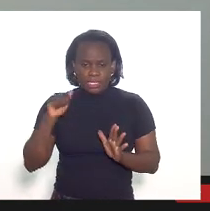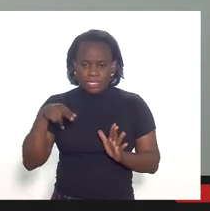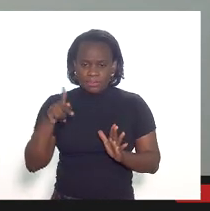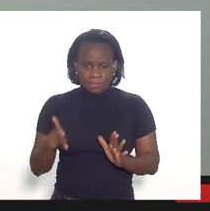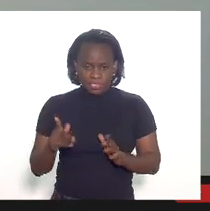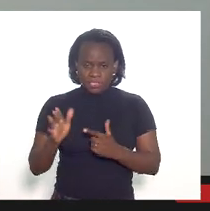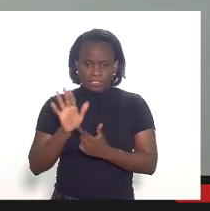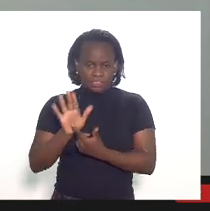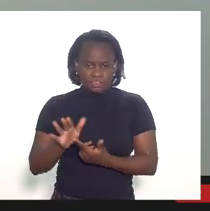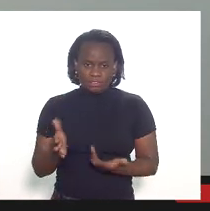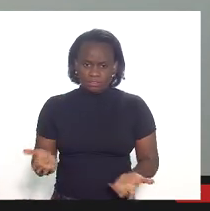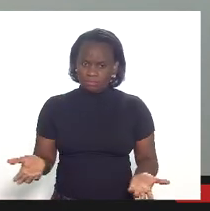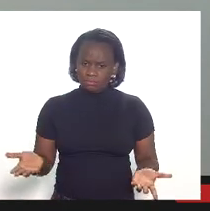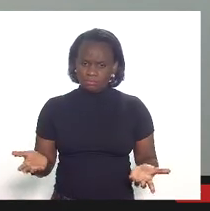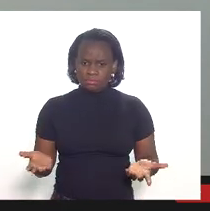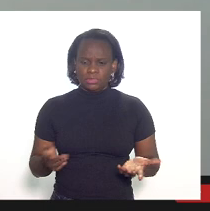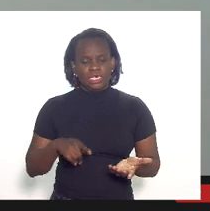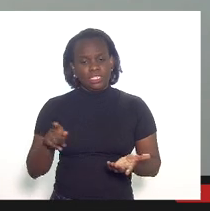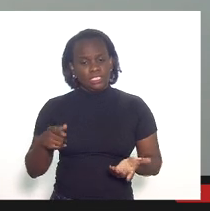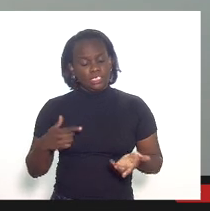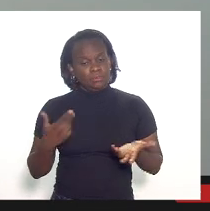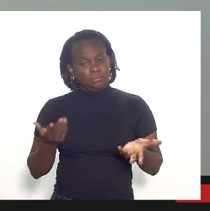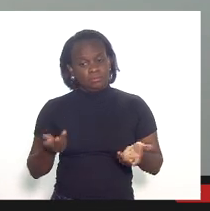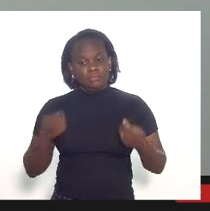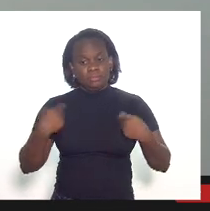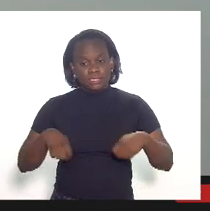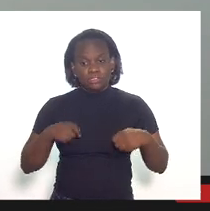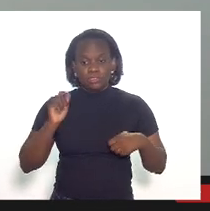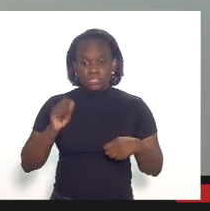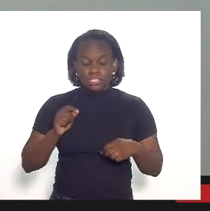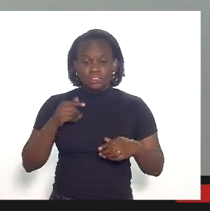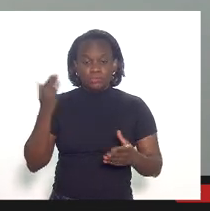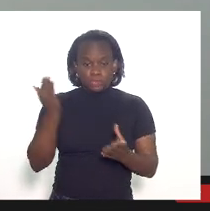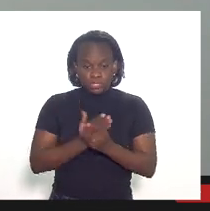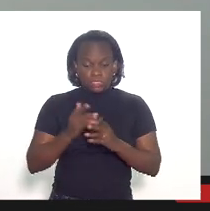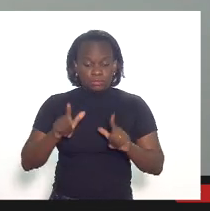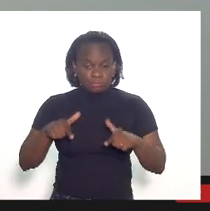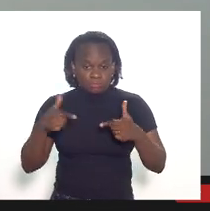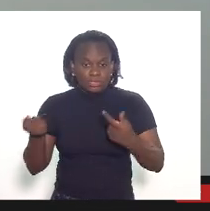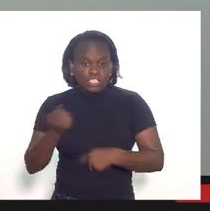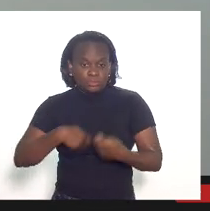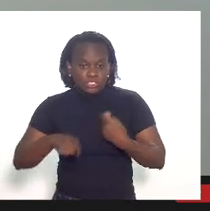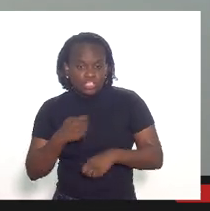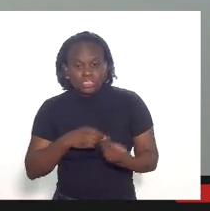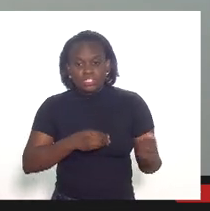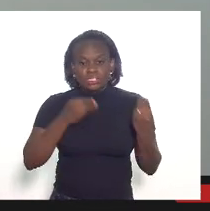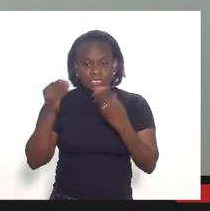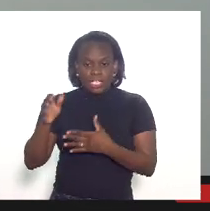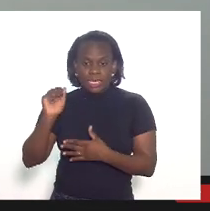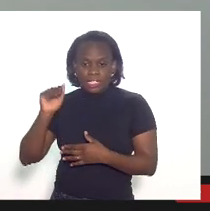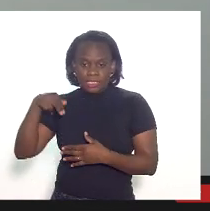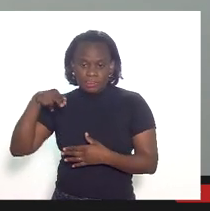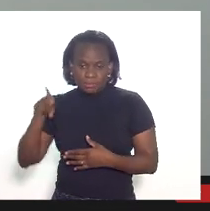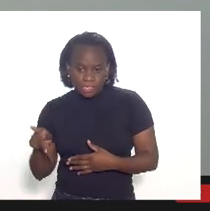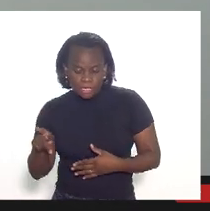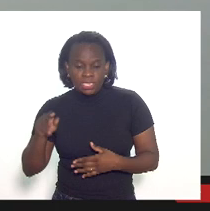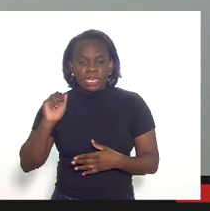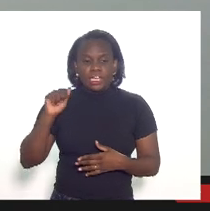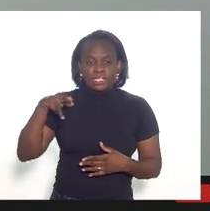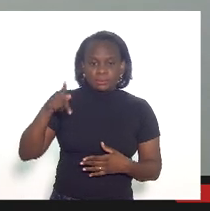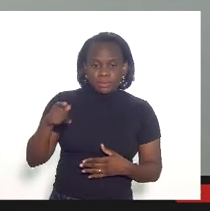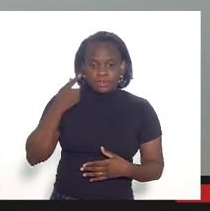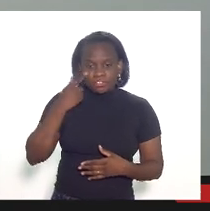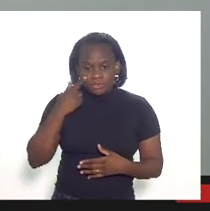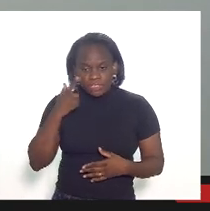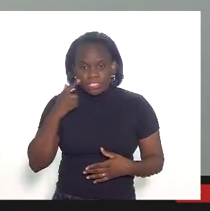e isso nos fez ter que abrir um processo administrativo e enviar para a ANP para a ANP reconhecer esse